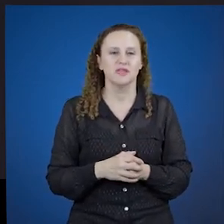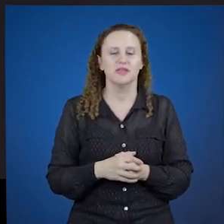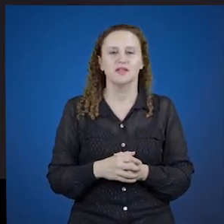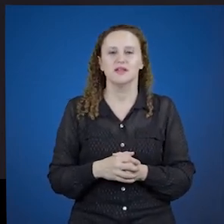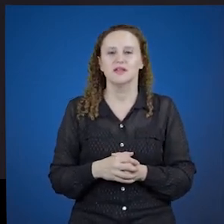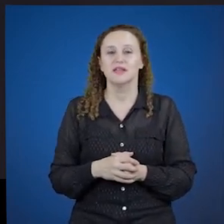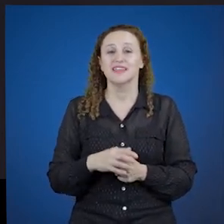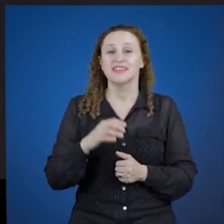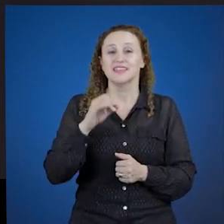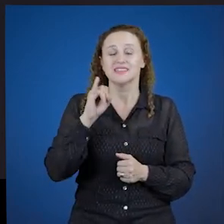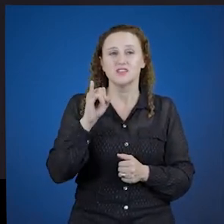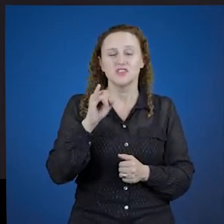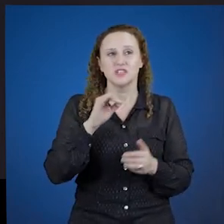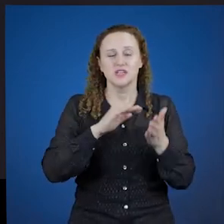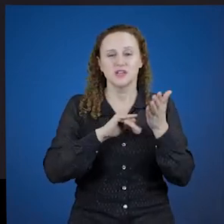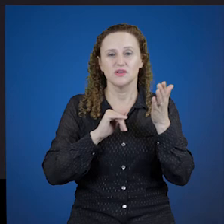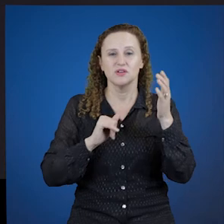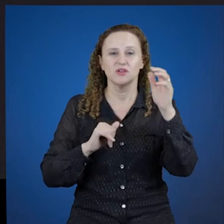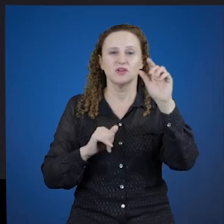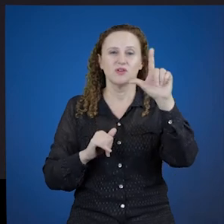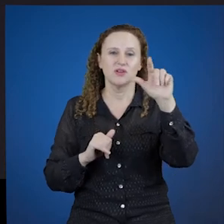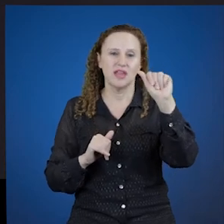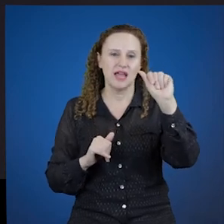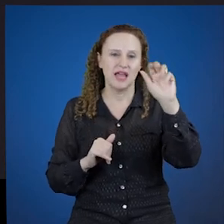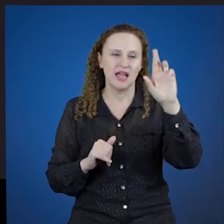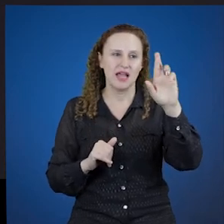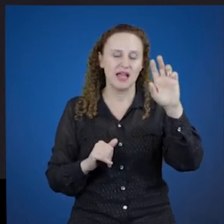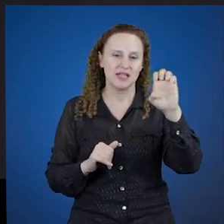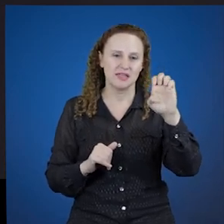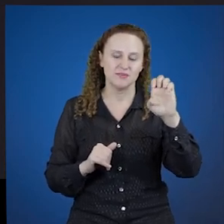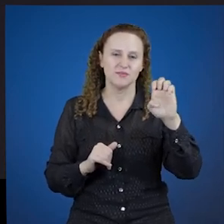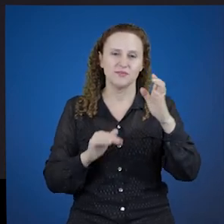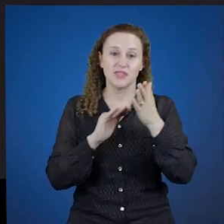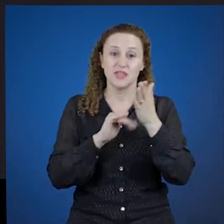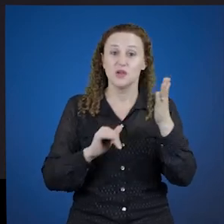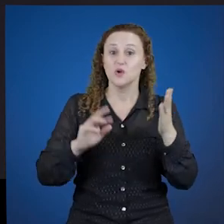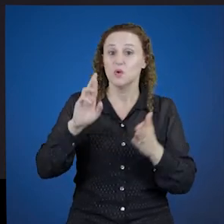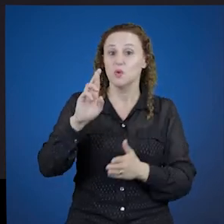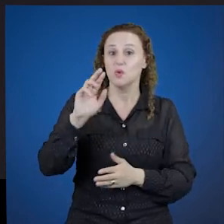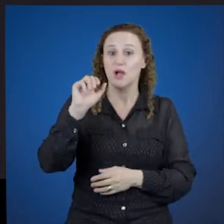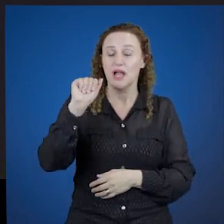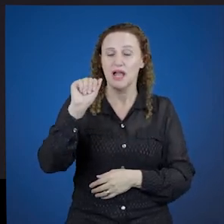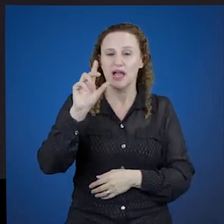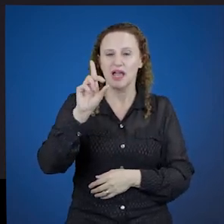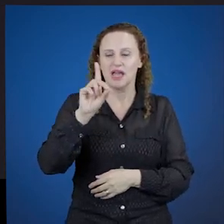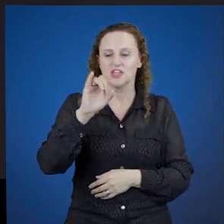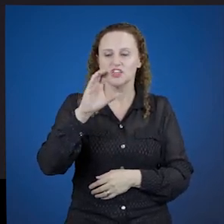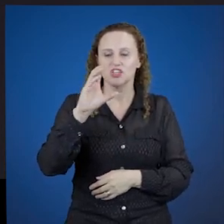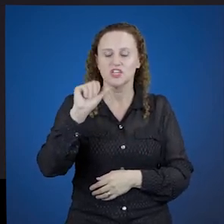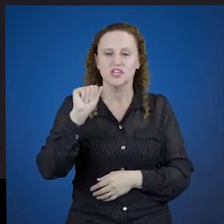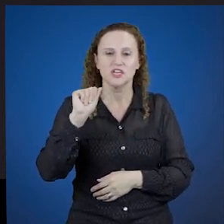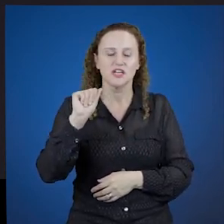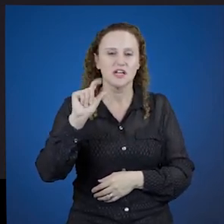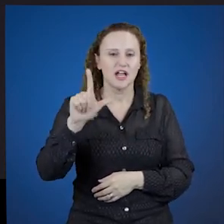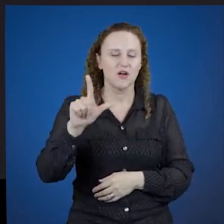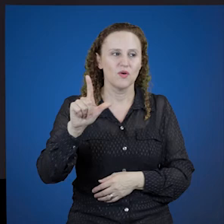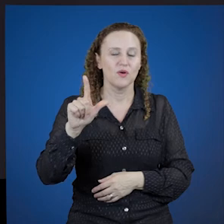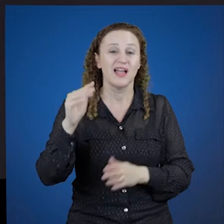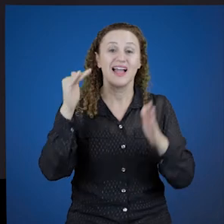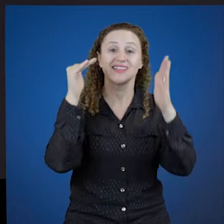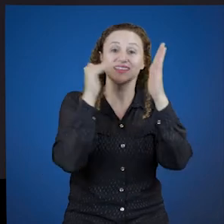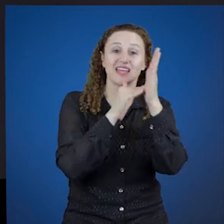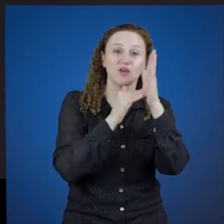re. Se eu retirei o are, o verbo, o radical da palavra vai até o R.